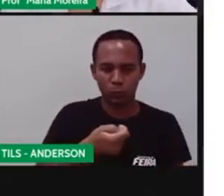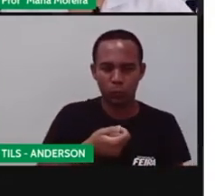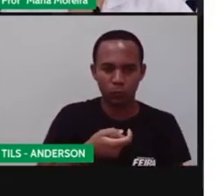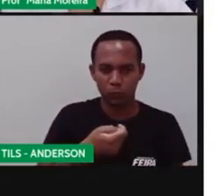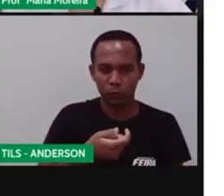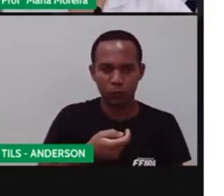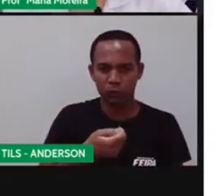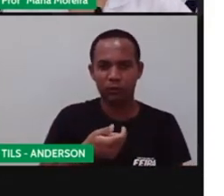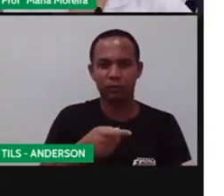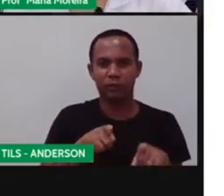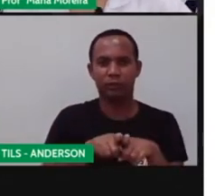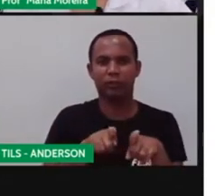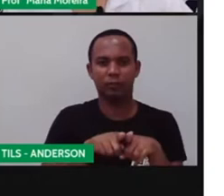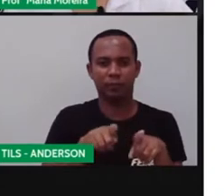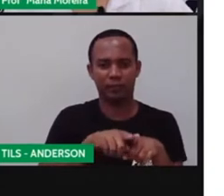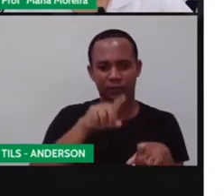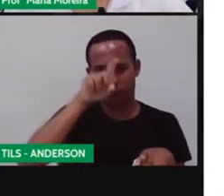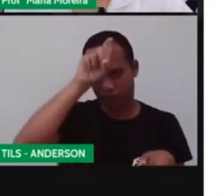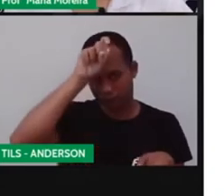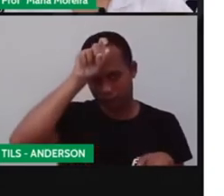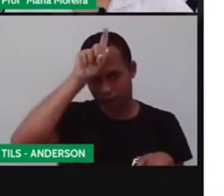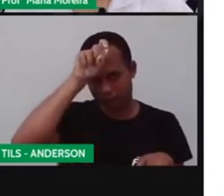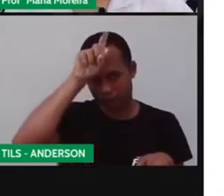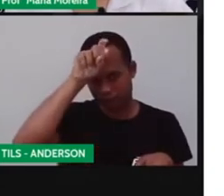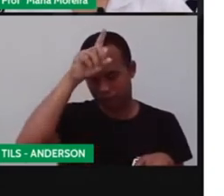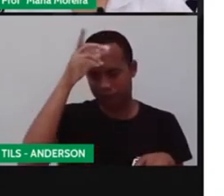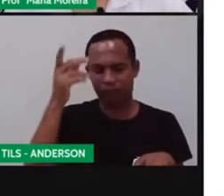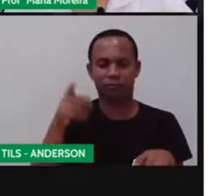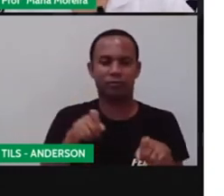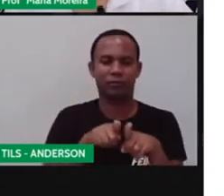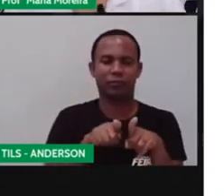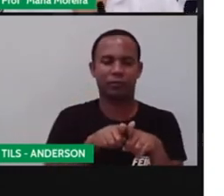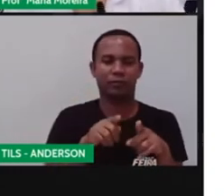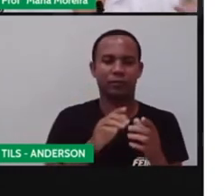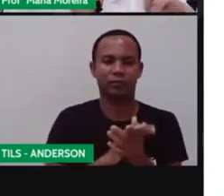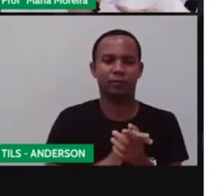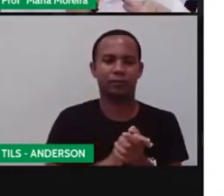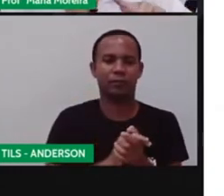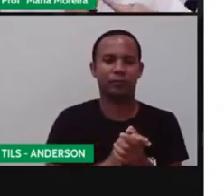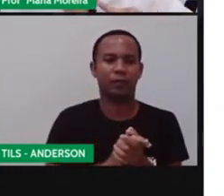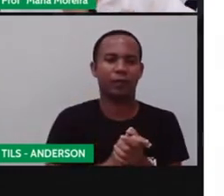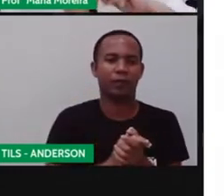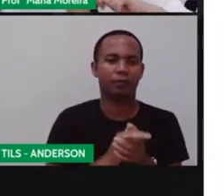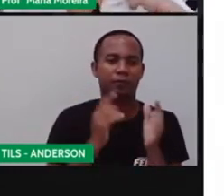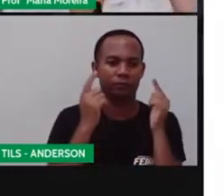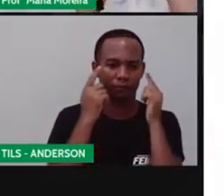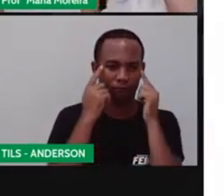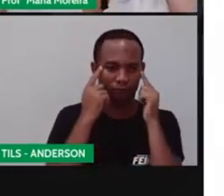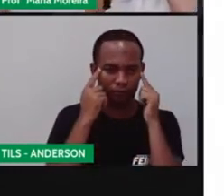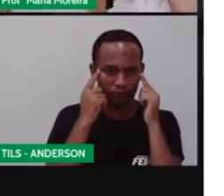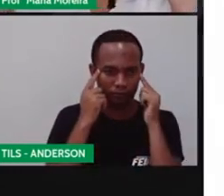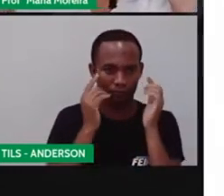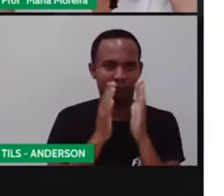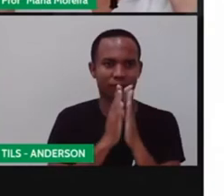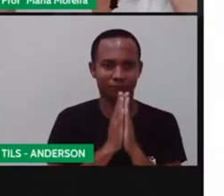que as bolinhas de gude vieram do Egito? Pois é. Aprendendo aqui com Pró Maria. Bom. Da China. A China.